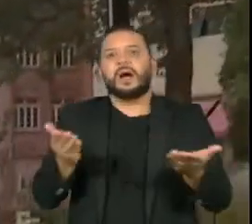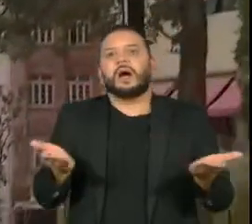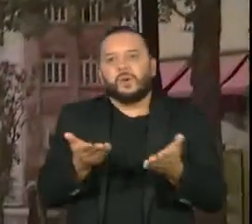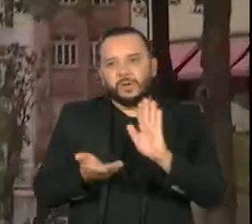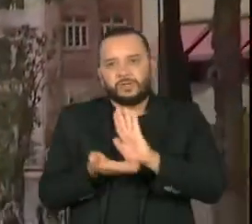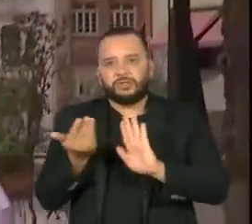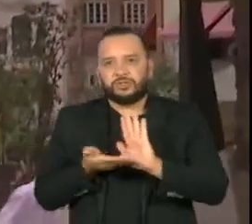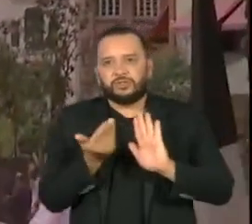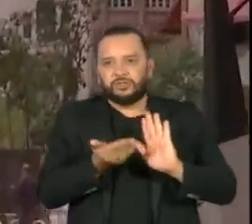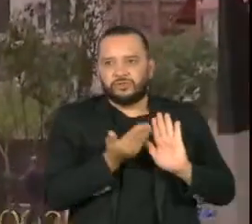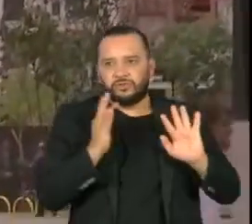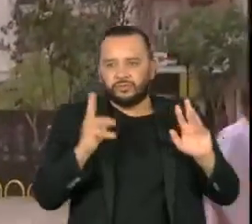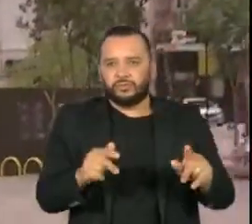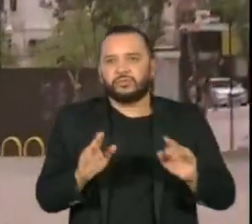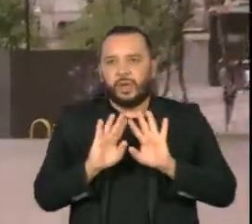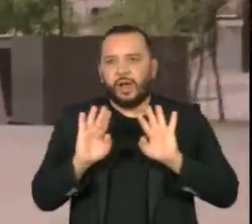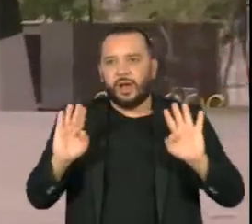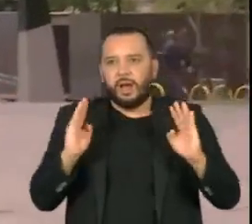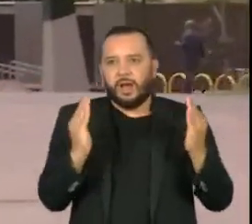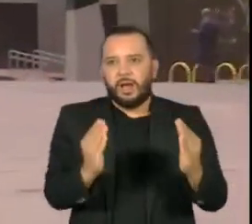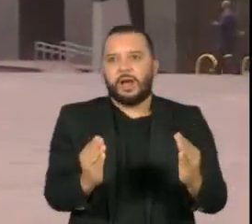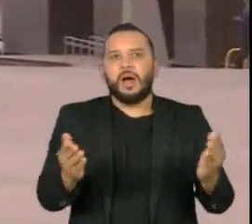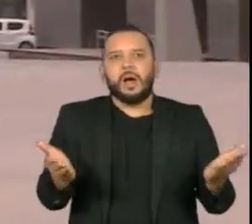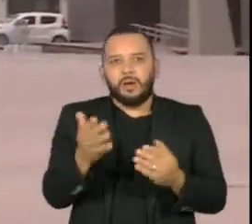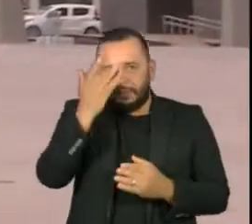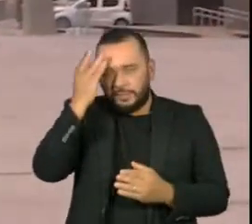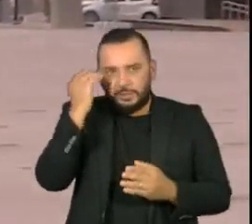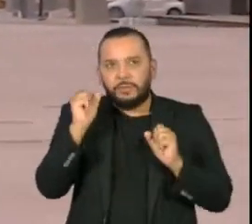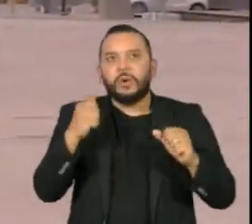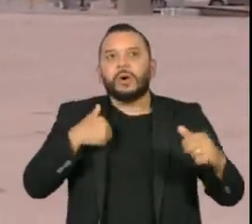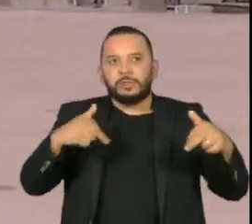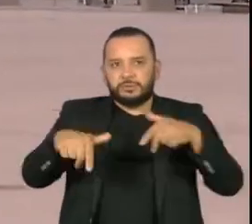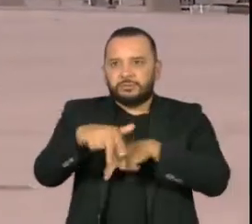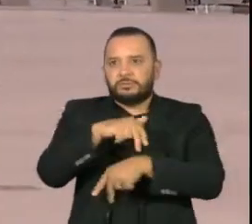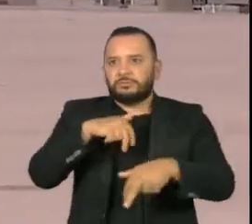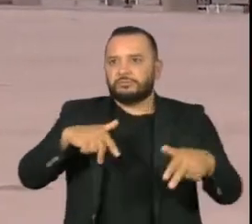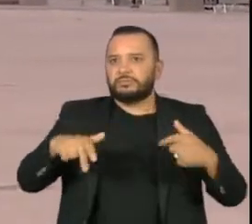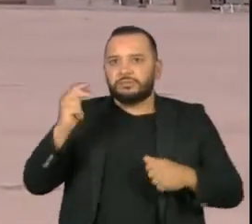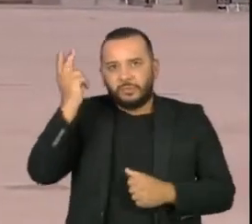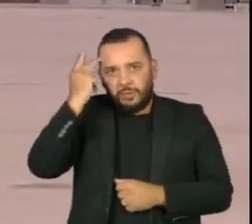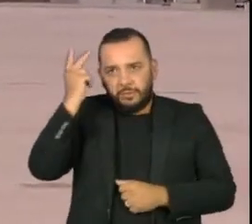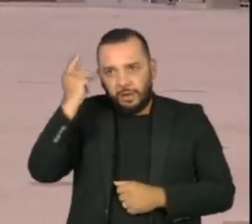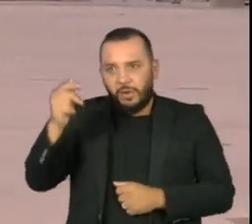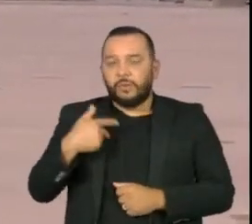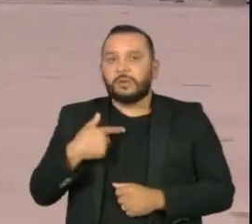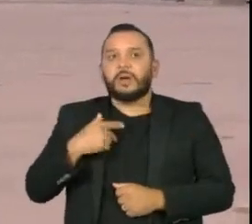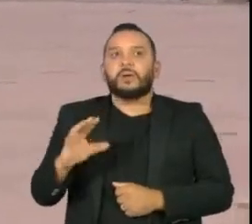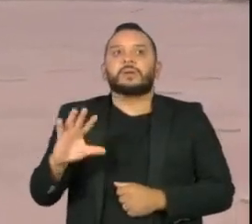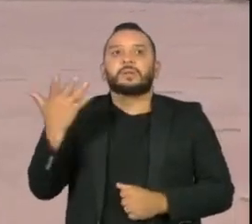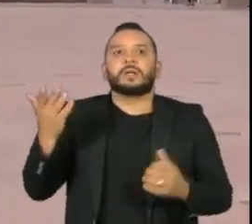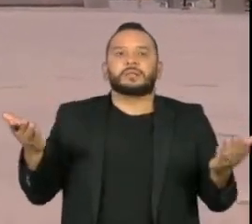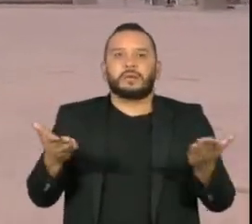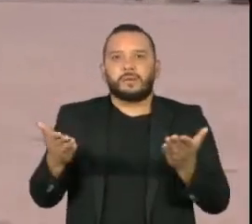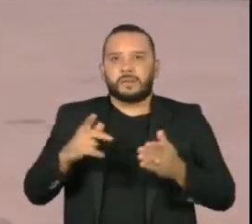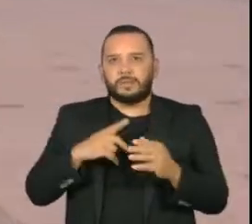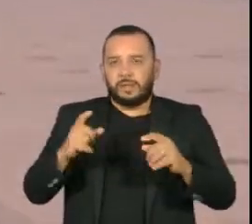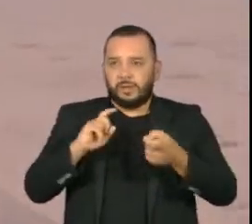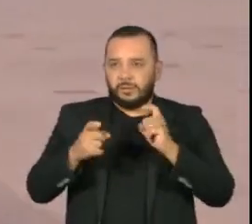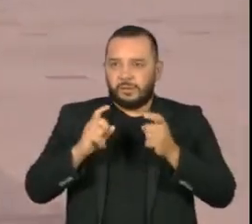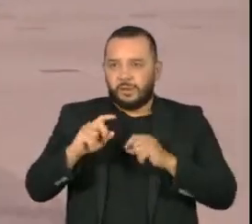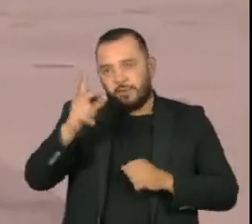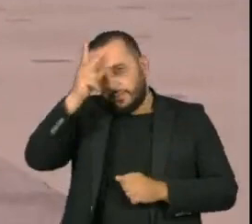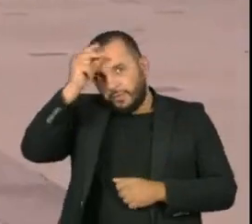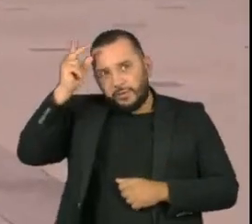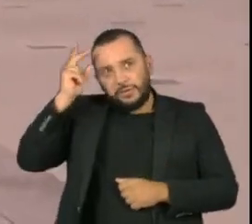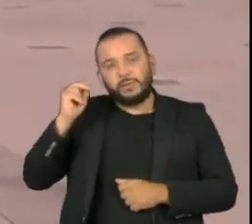já foram retiradas, agora as pessoas podem circular tranquilamente. O que acontece nesse exato momento? Uma reunião na prefeitura